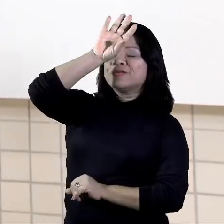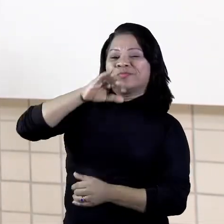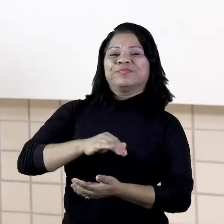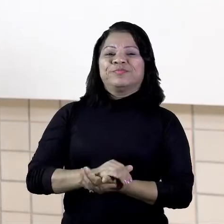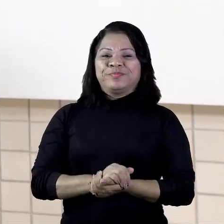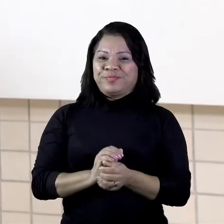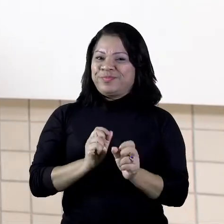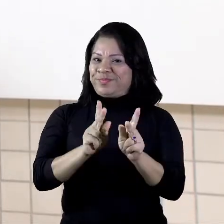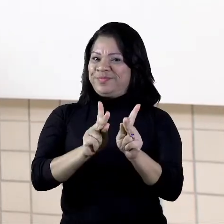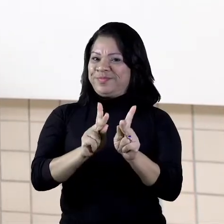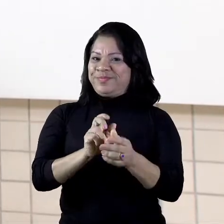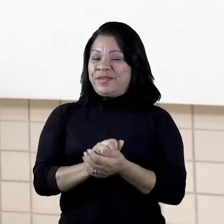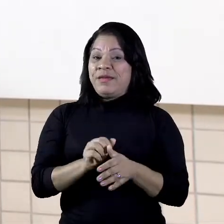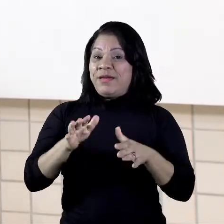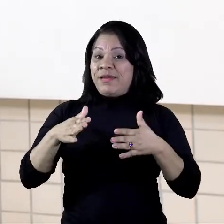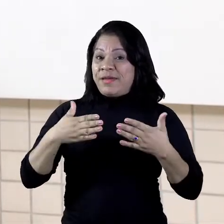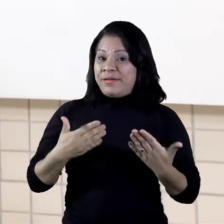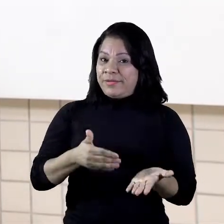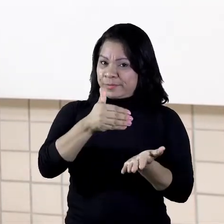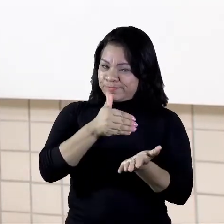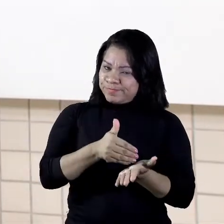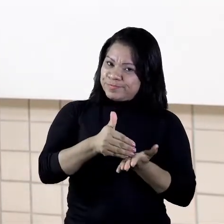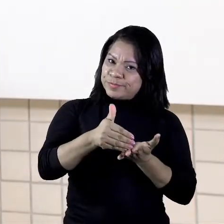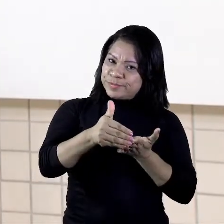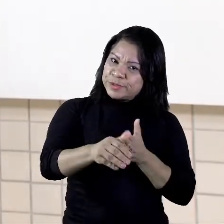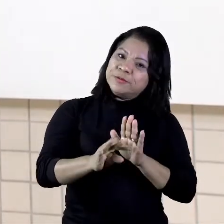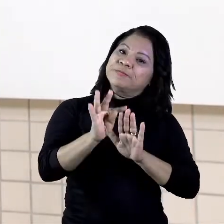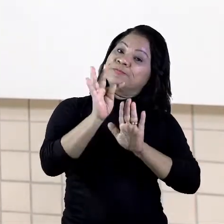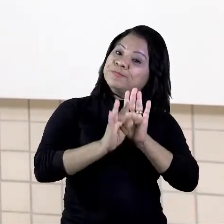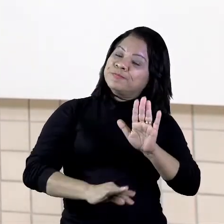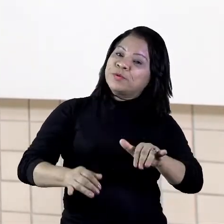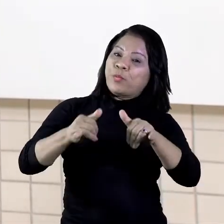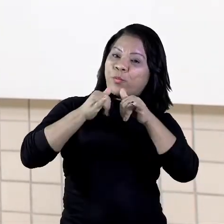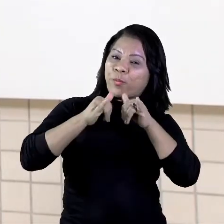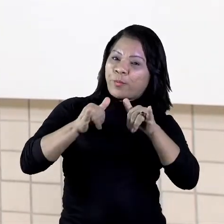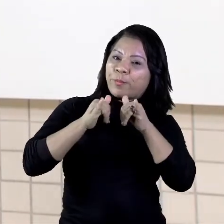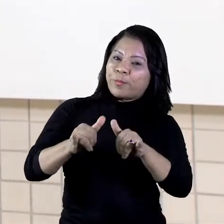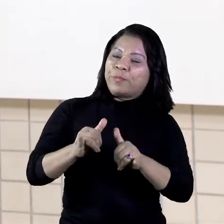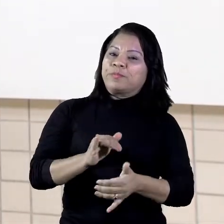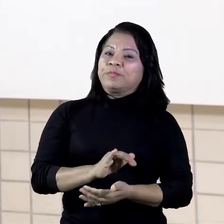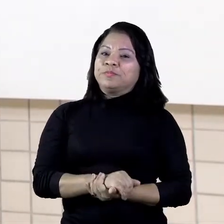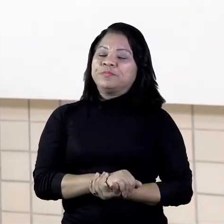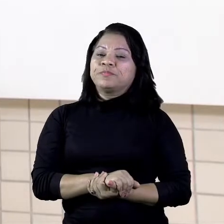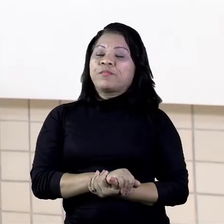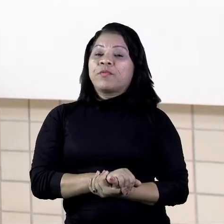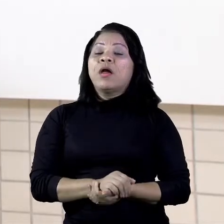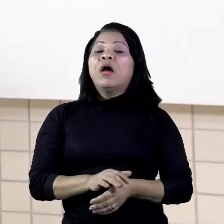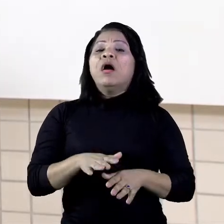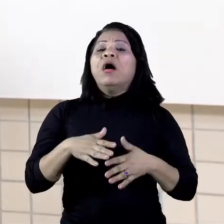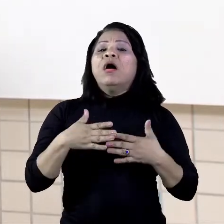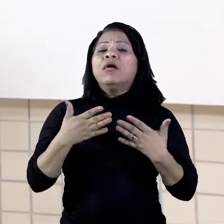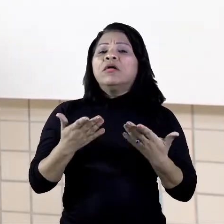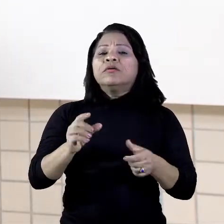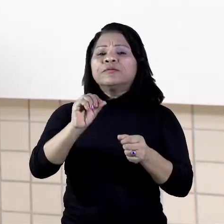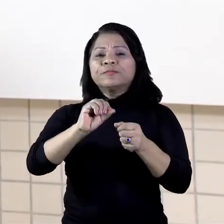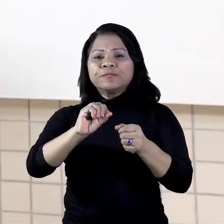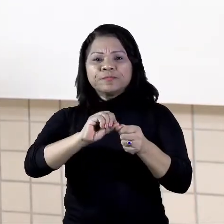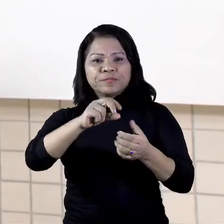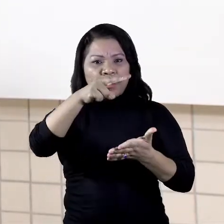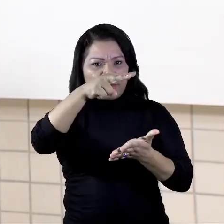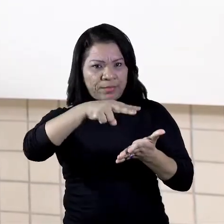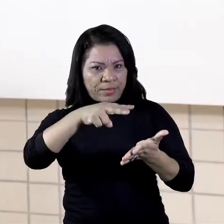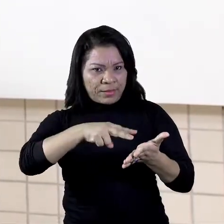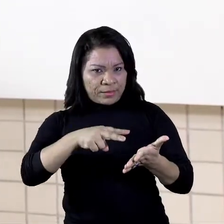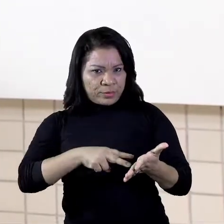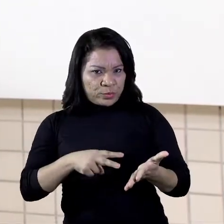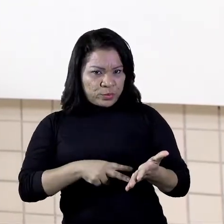Então, ainda continuando sobre texto informativo, a gente vai fazer a leitura de mais um texto